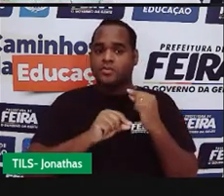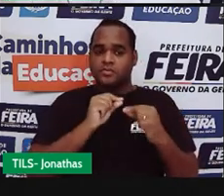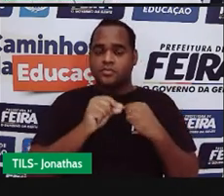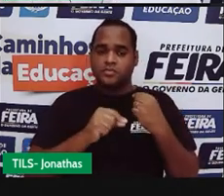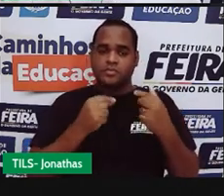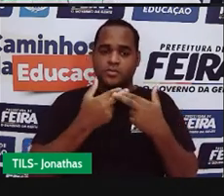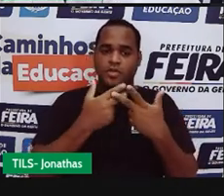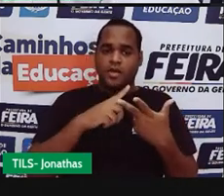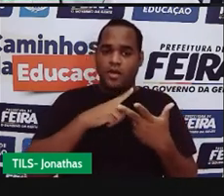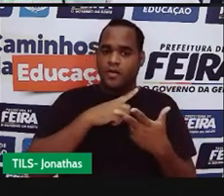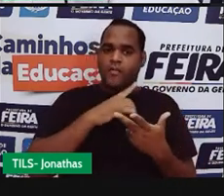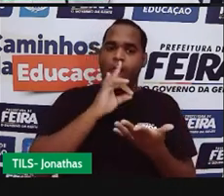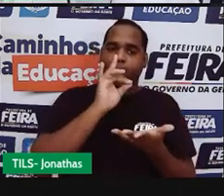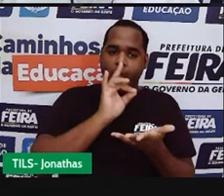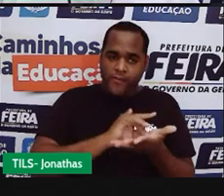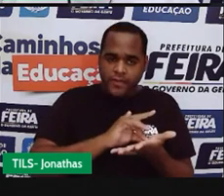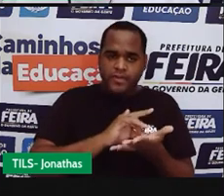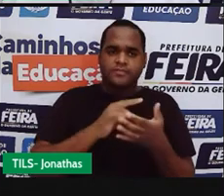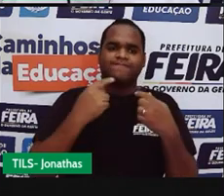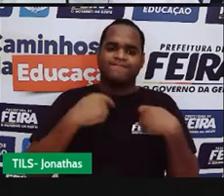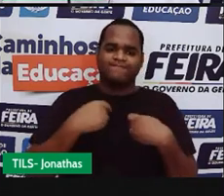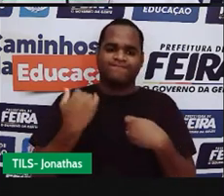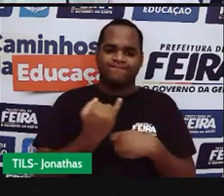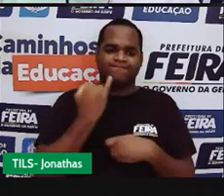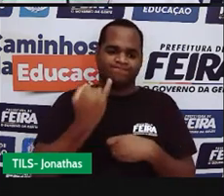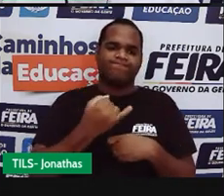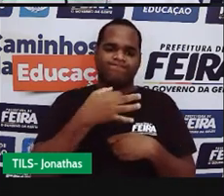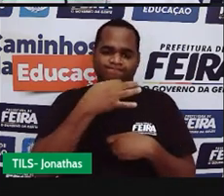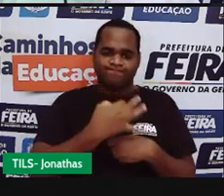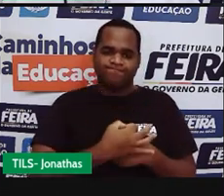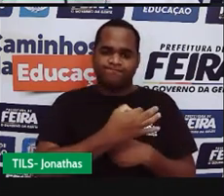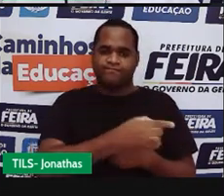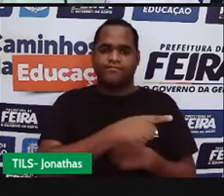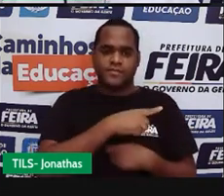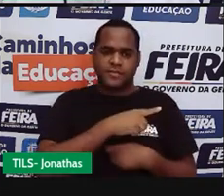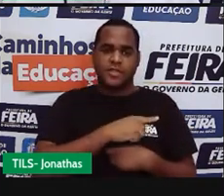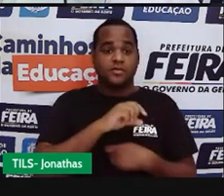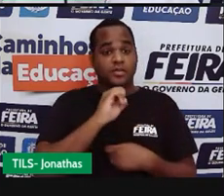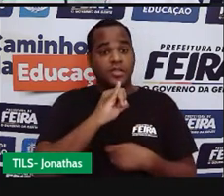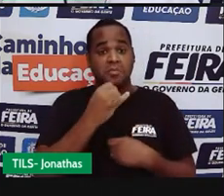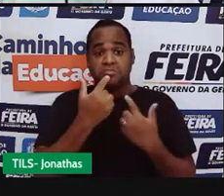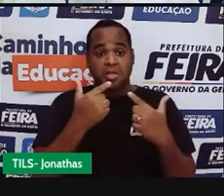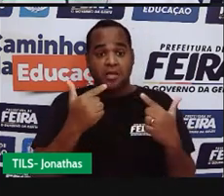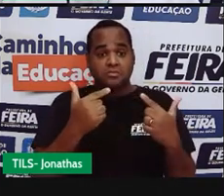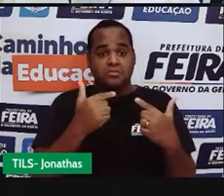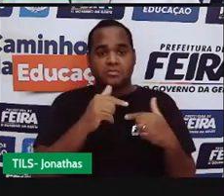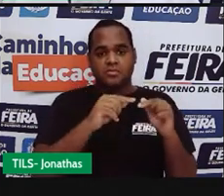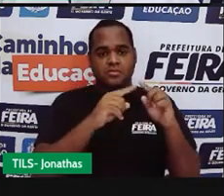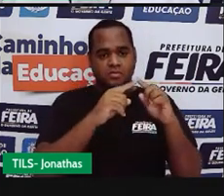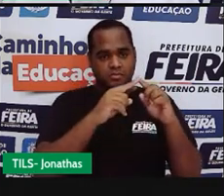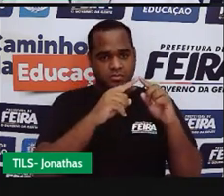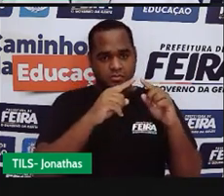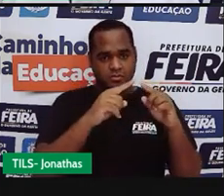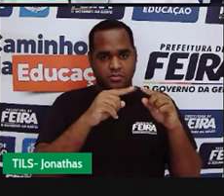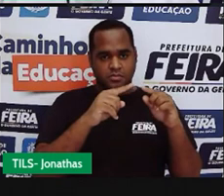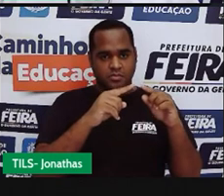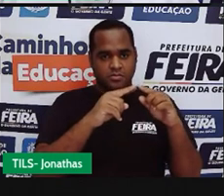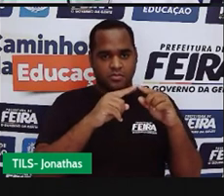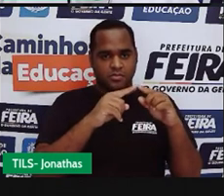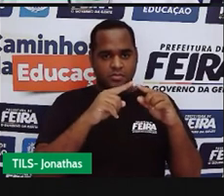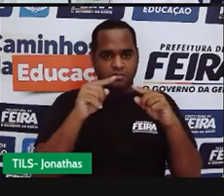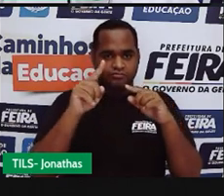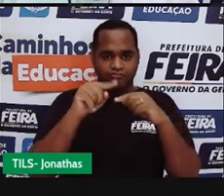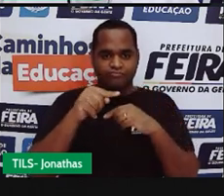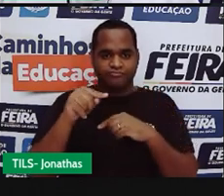Se não acontecer isso, como foi nesse caso,